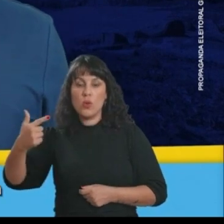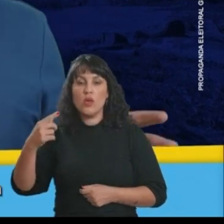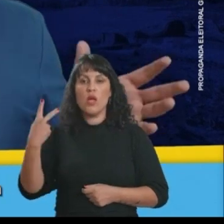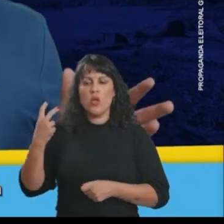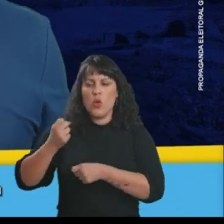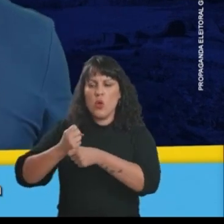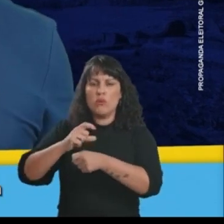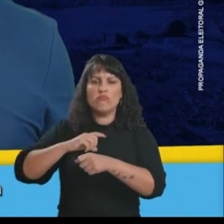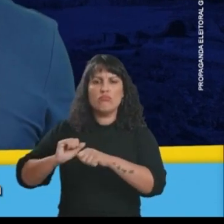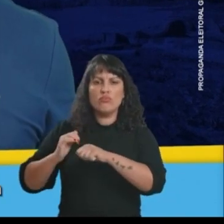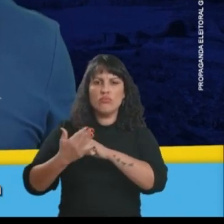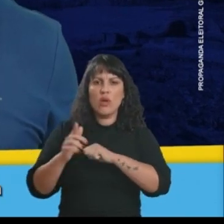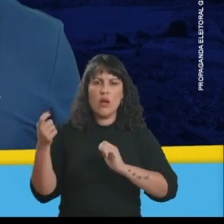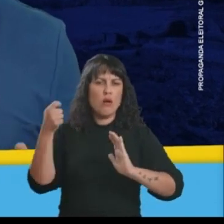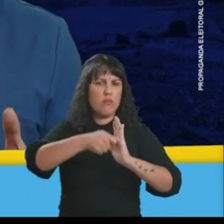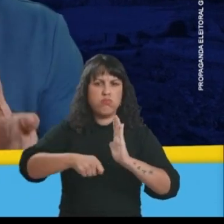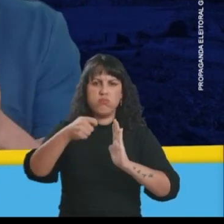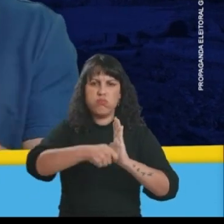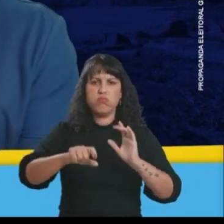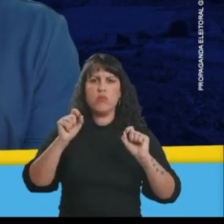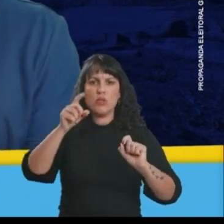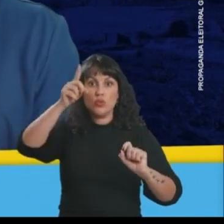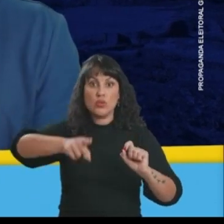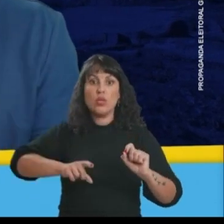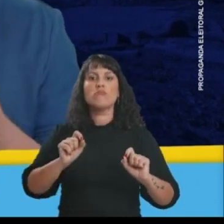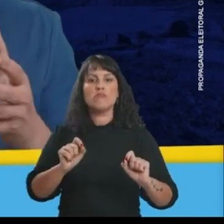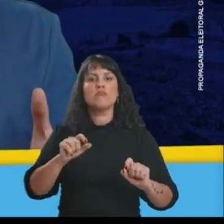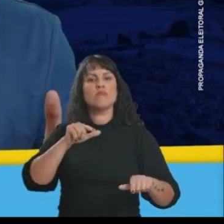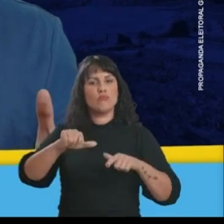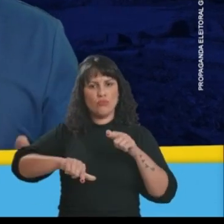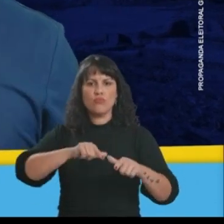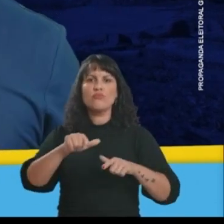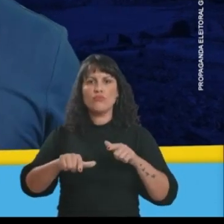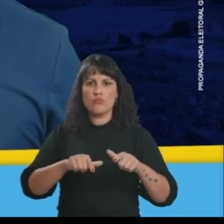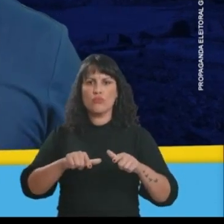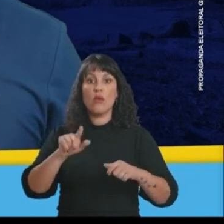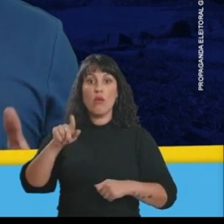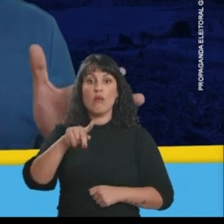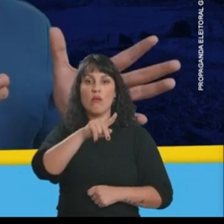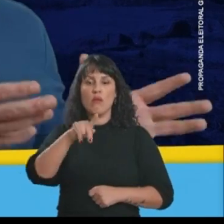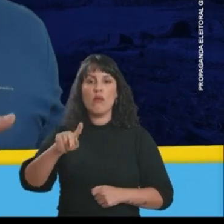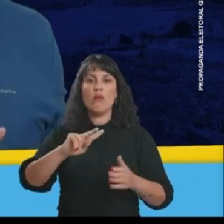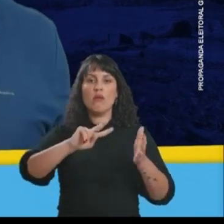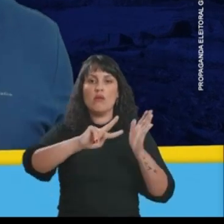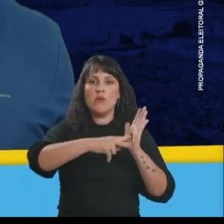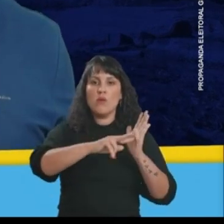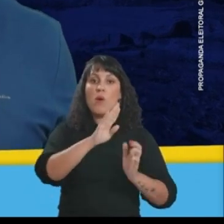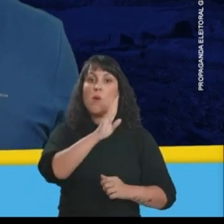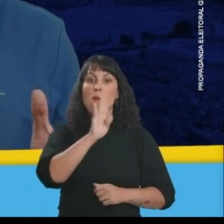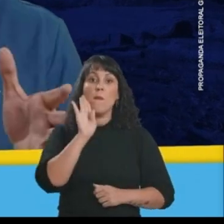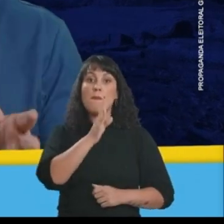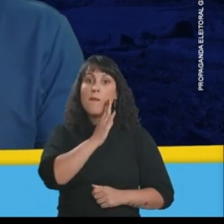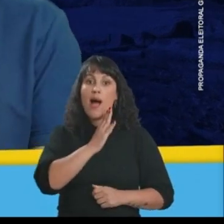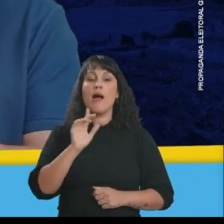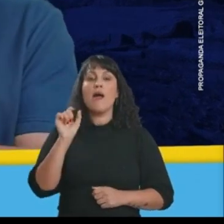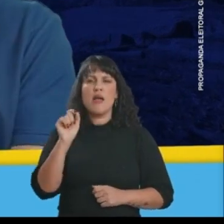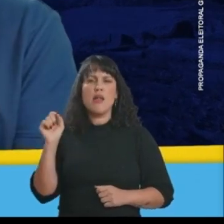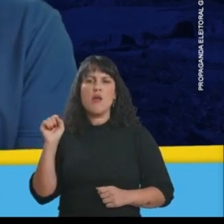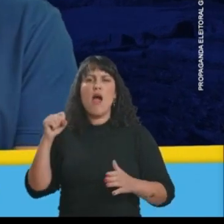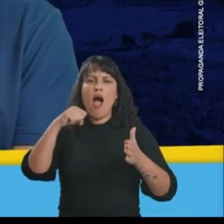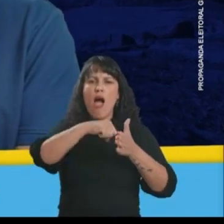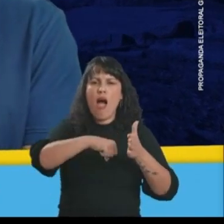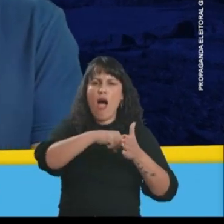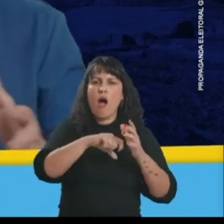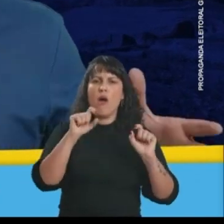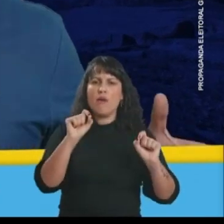Durante os últimos dois anos de pandemia, lutei arduamente pelo nosso direito sagrado de trabalhar. Como presidente do Sindibares, enfrentei a força do